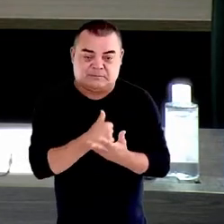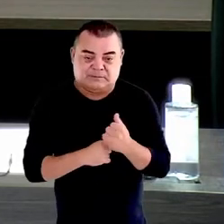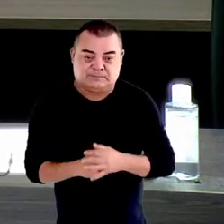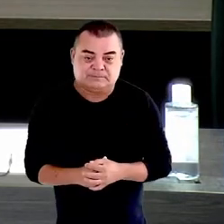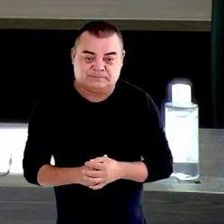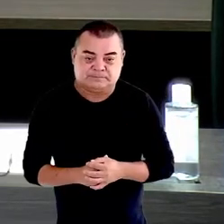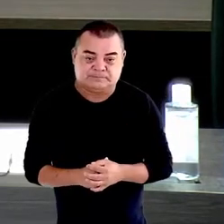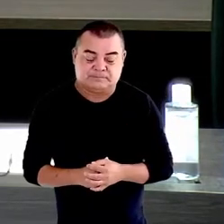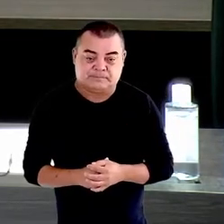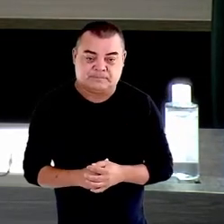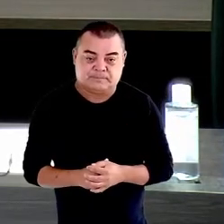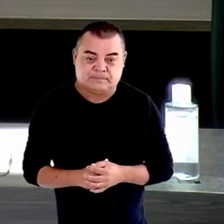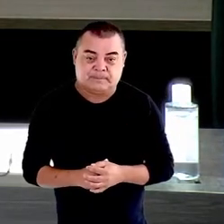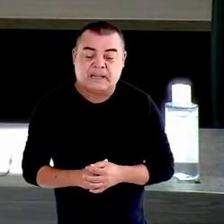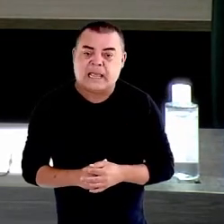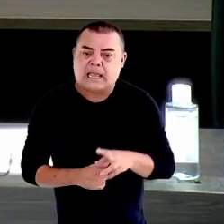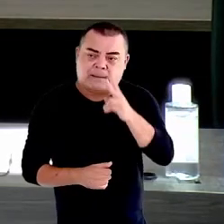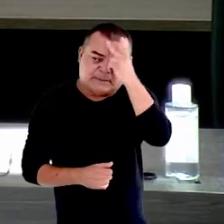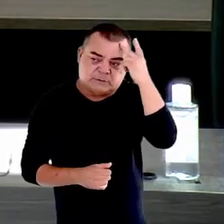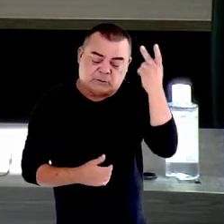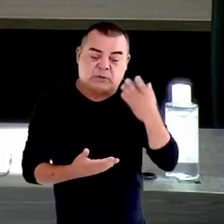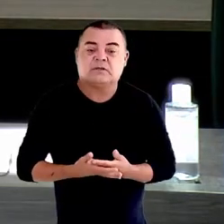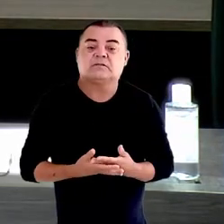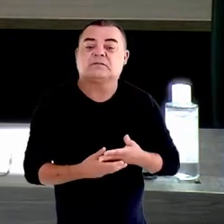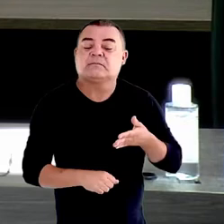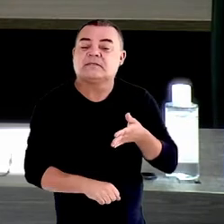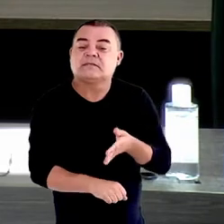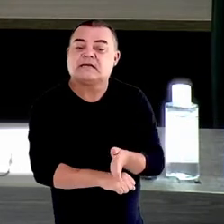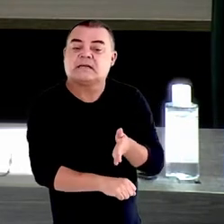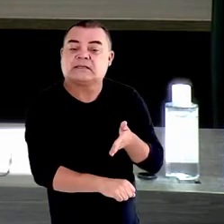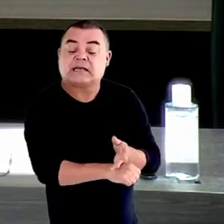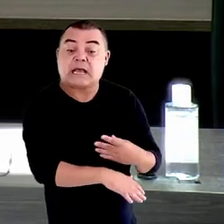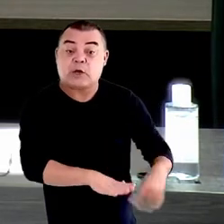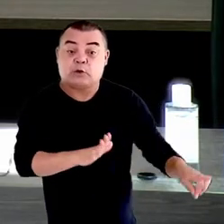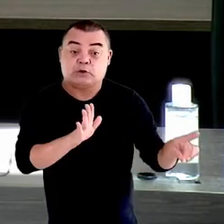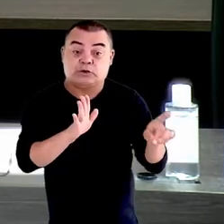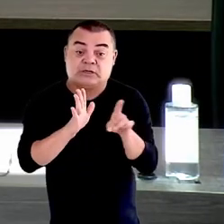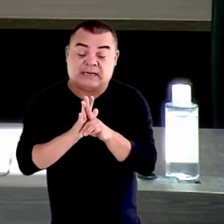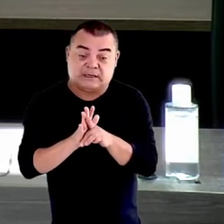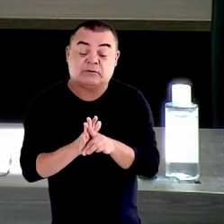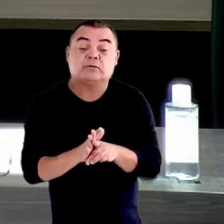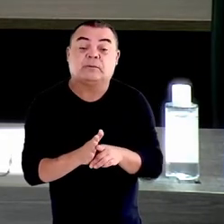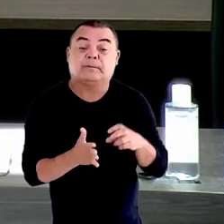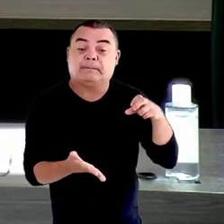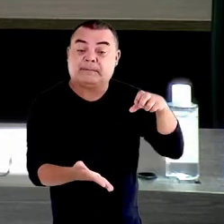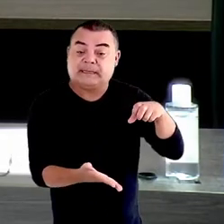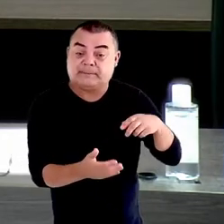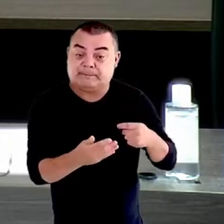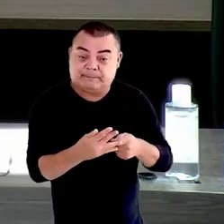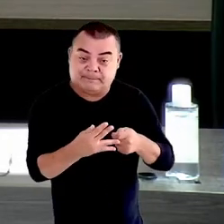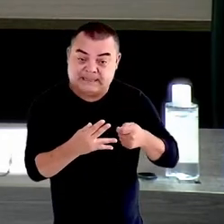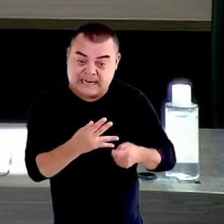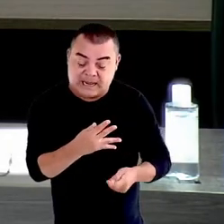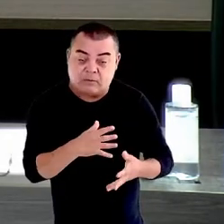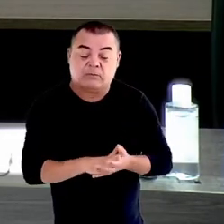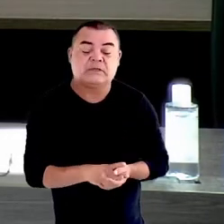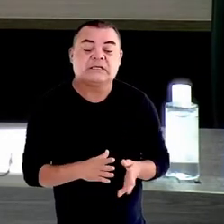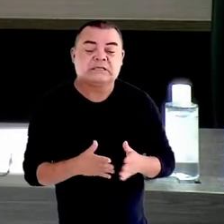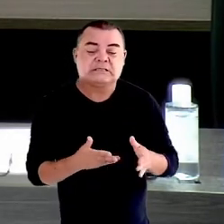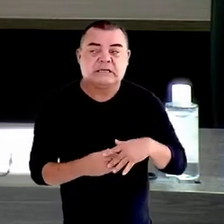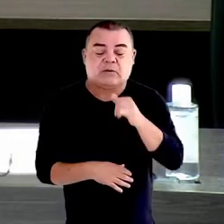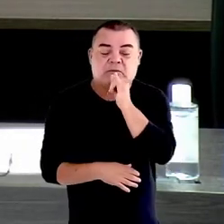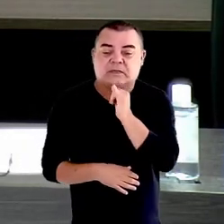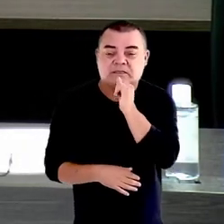Figuras, inclusive, que passaram a integrar o direito penal como furto famélico, são exemplarmente